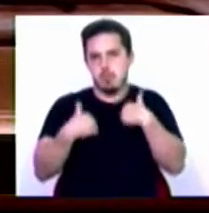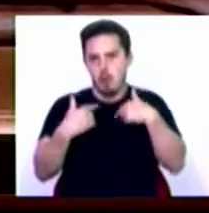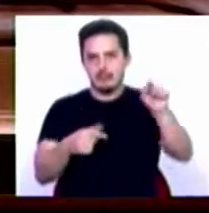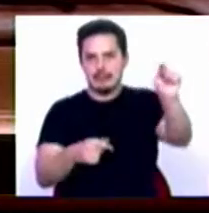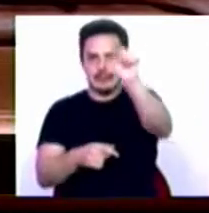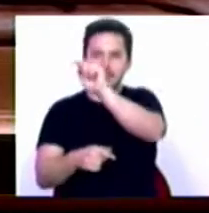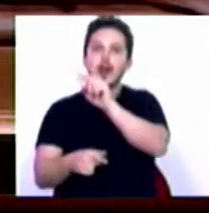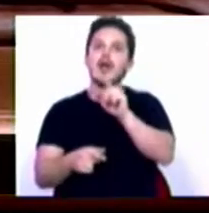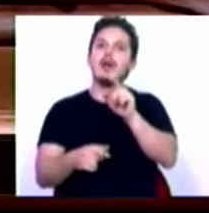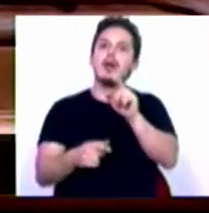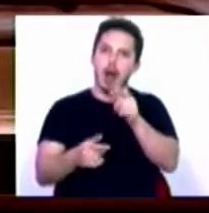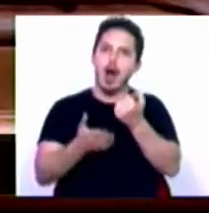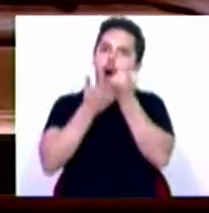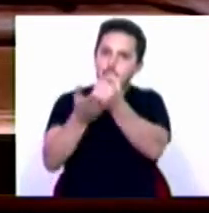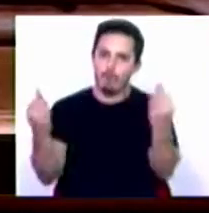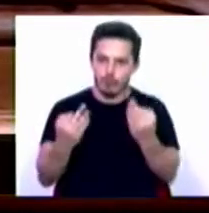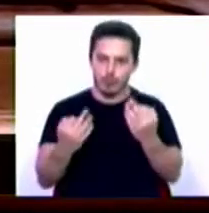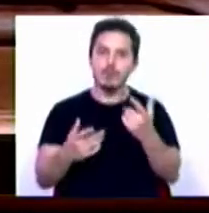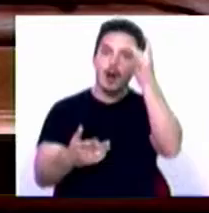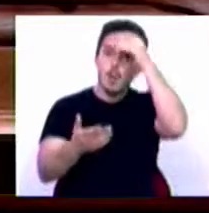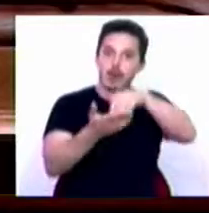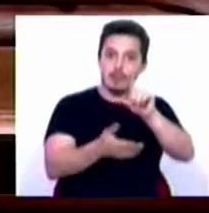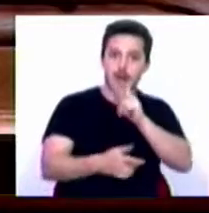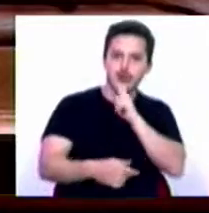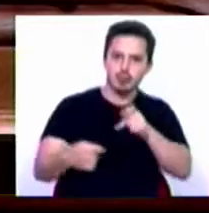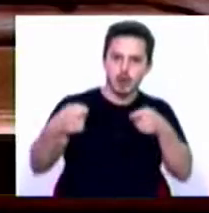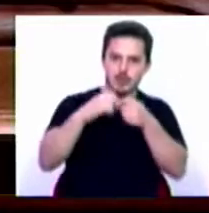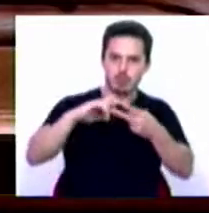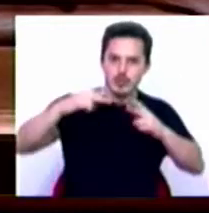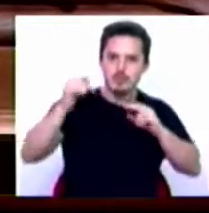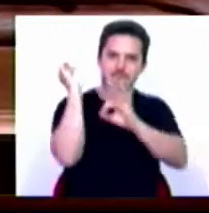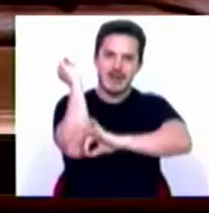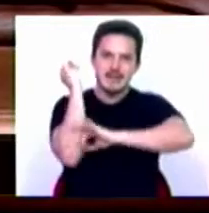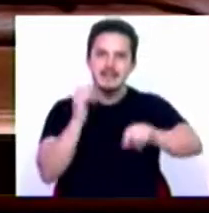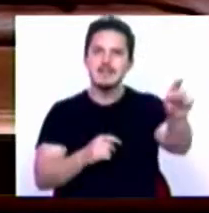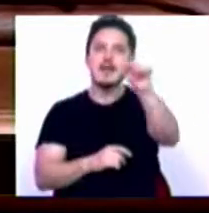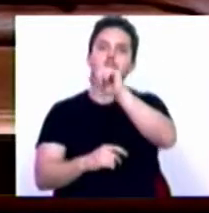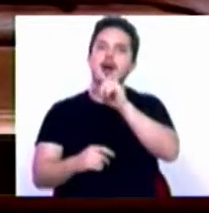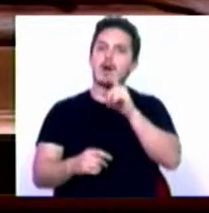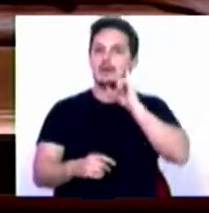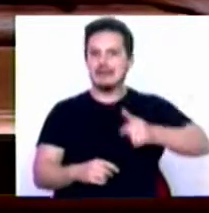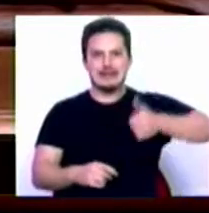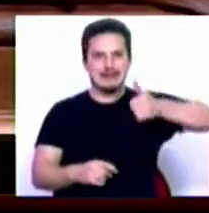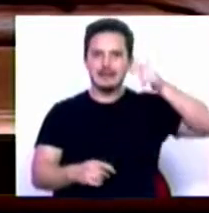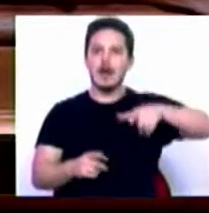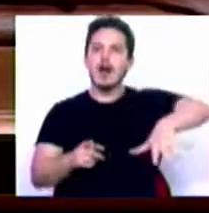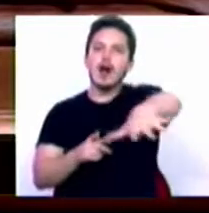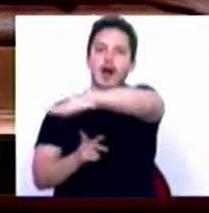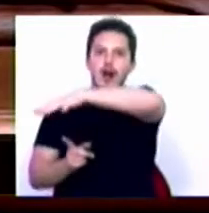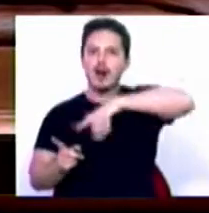dispor de apoios. Concluiu-se que a resposta dos municípios e das freguesias foi imprescindível, num território